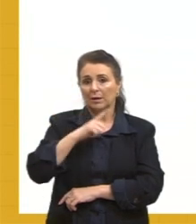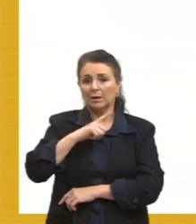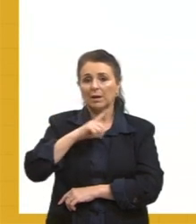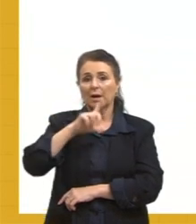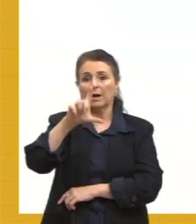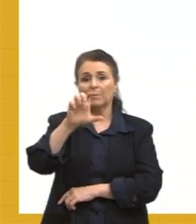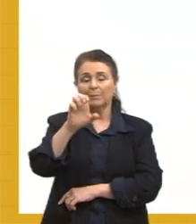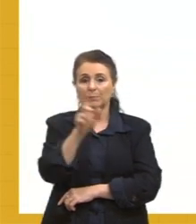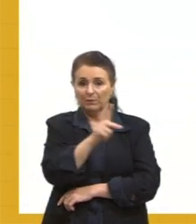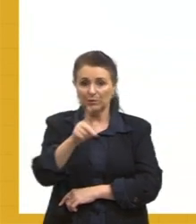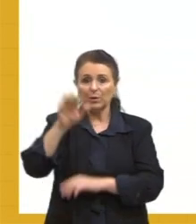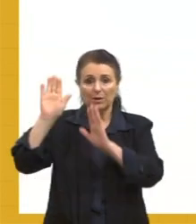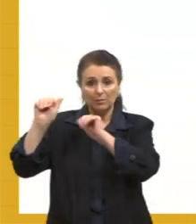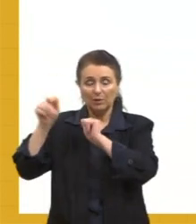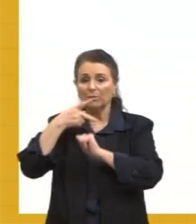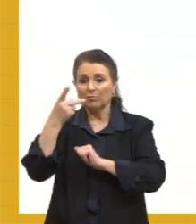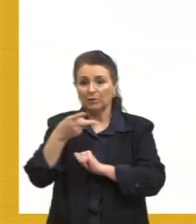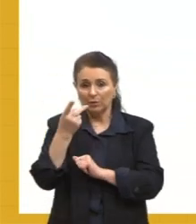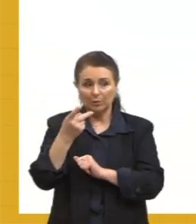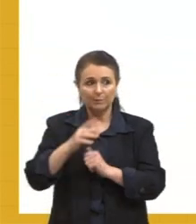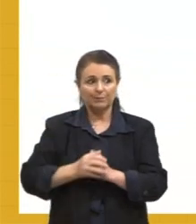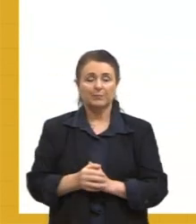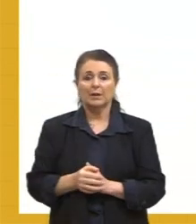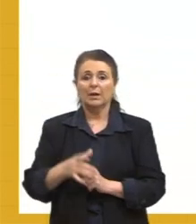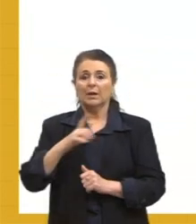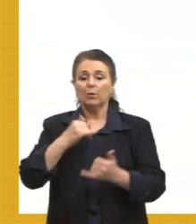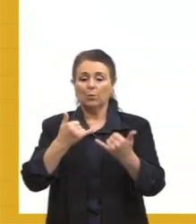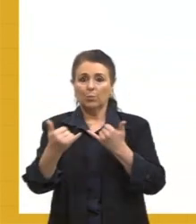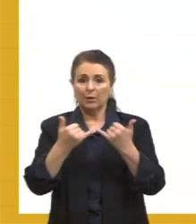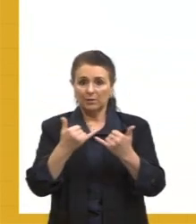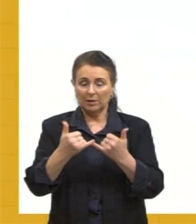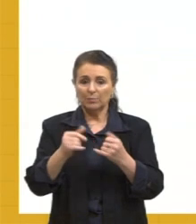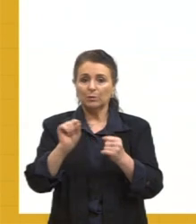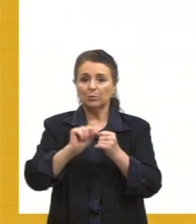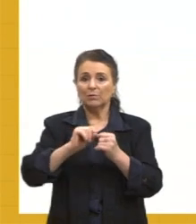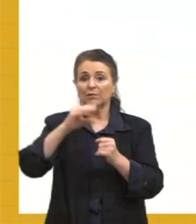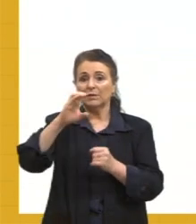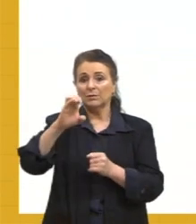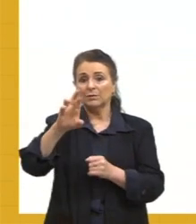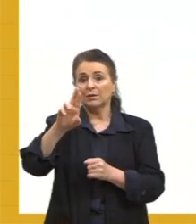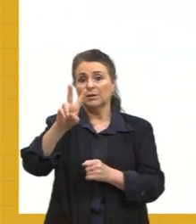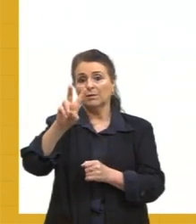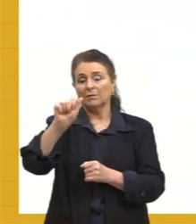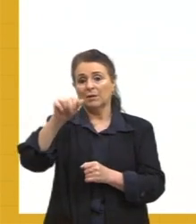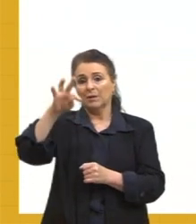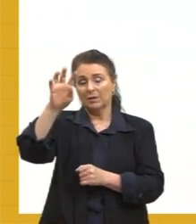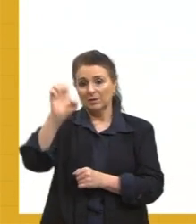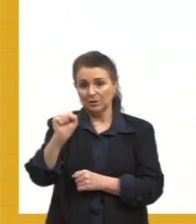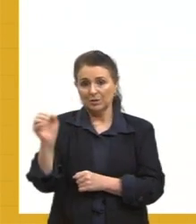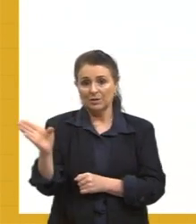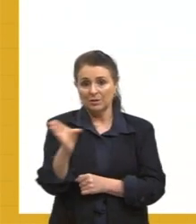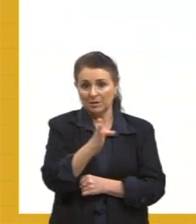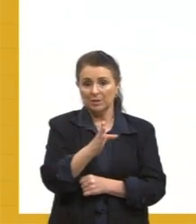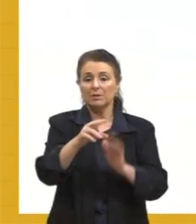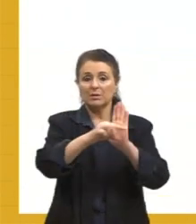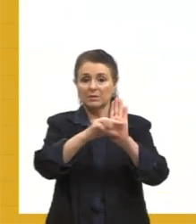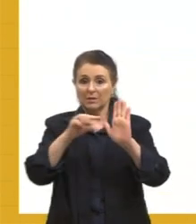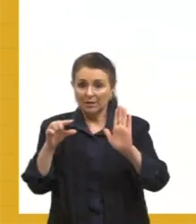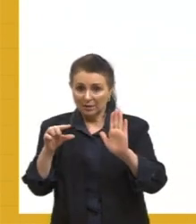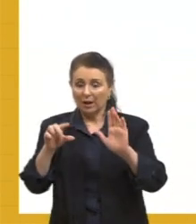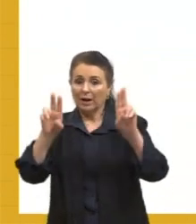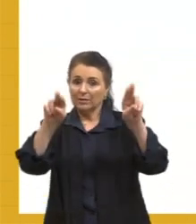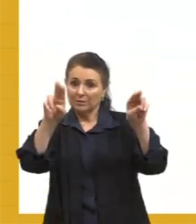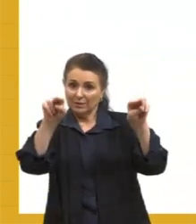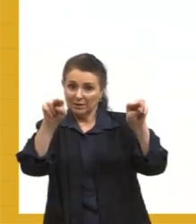nossa... Ali falou um pouquinho sobre isso. Então, é exemplo do que fez o Cervantes no Quixote, não por acaso citado por ele no prólogo As